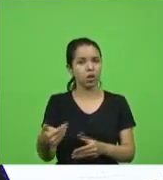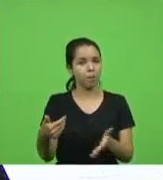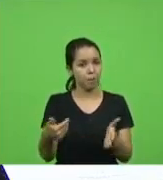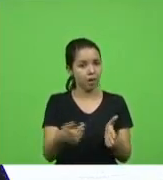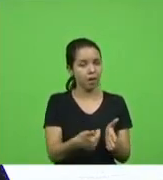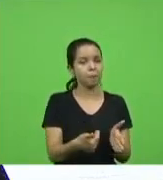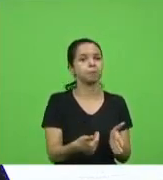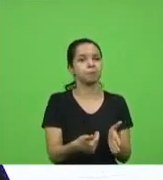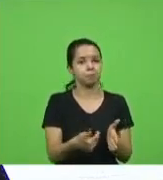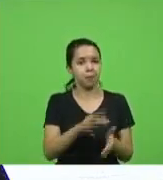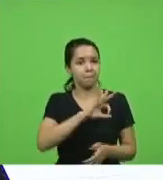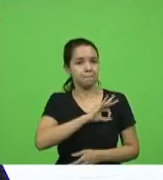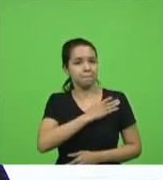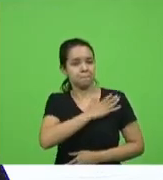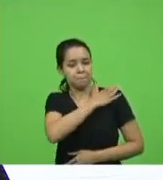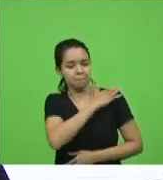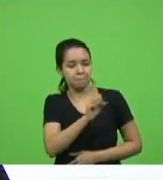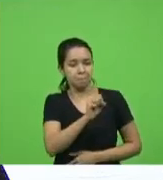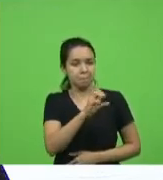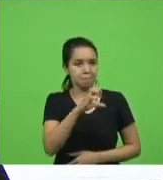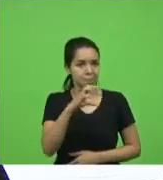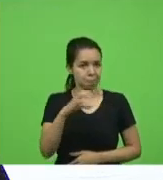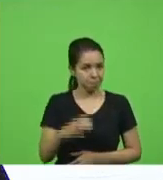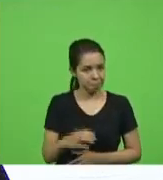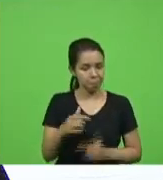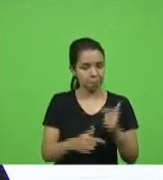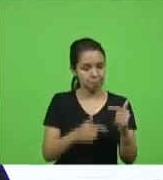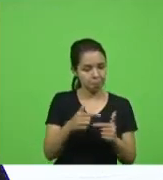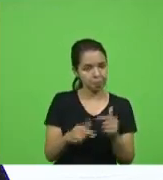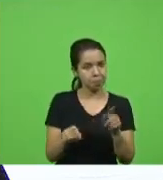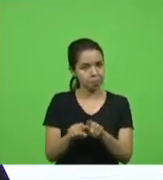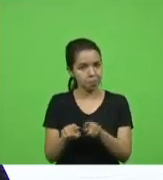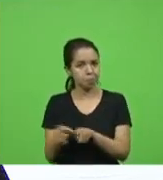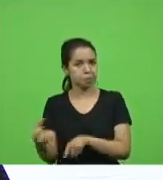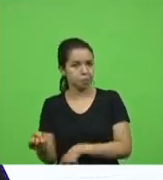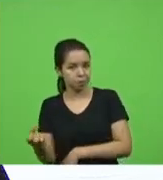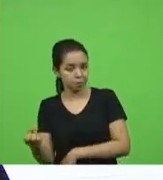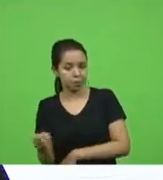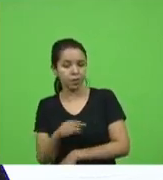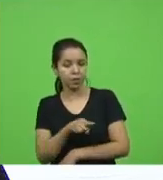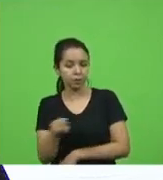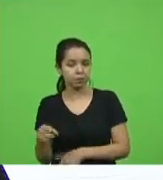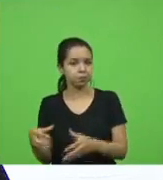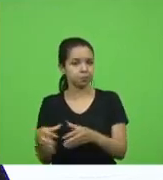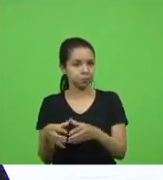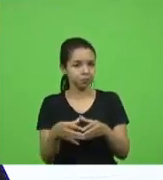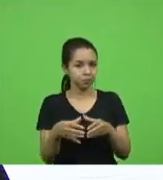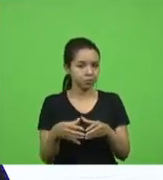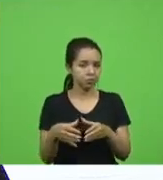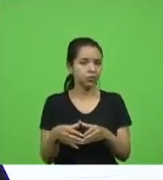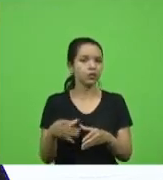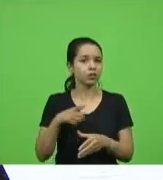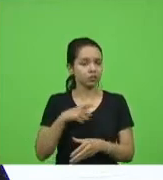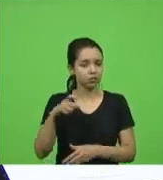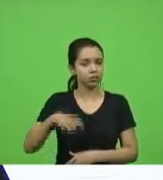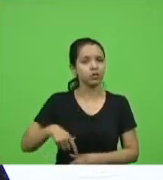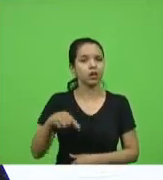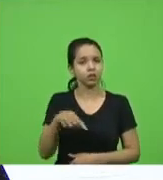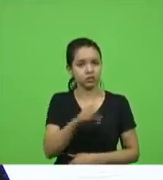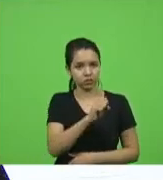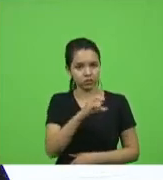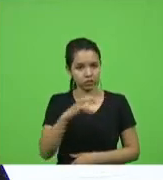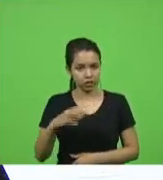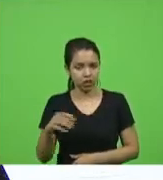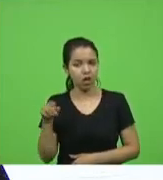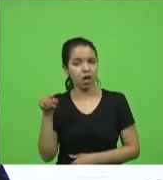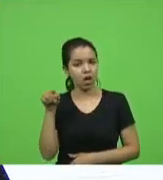tanto da ativa quanto da reserva é a categoria que tem mais crédito no estado de Santa Catarina não há ninguém com mais